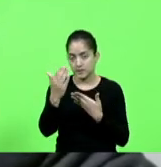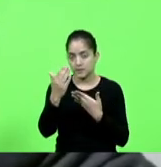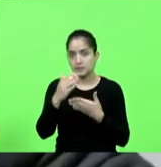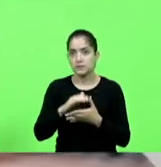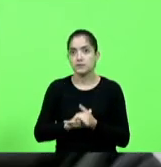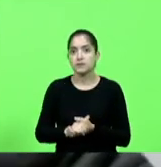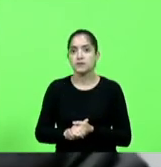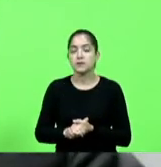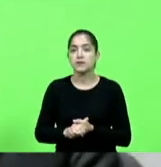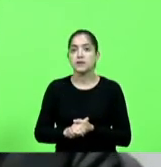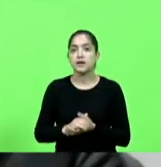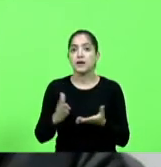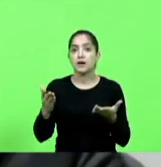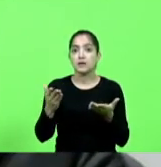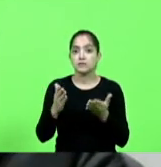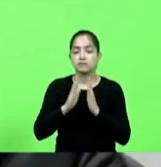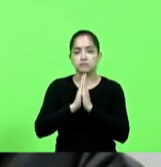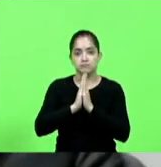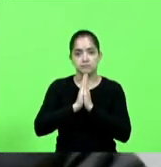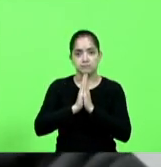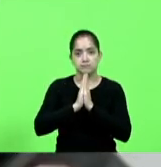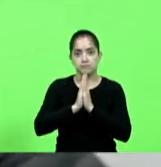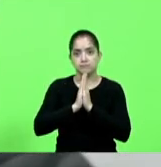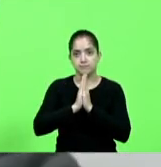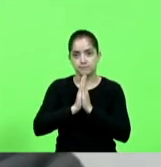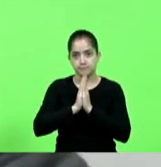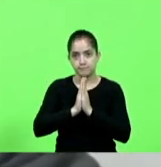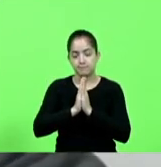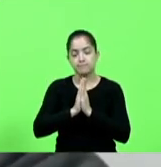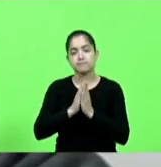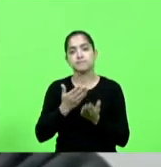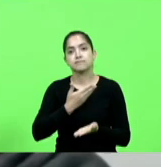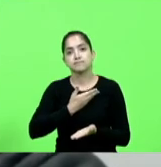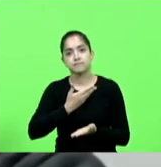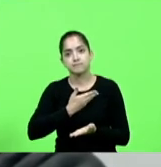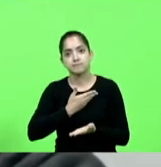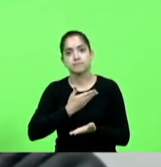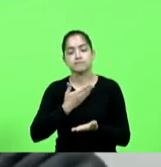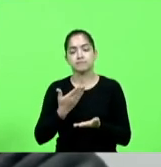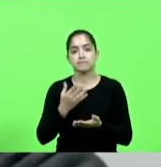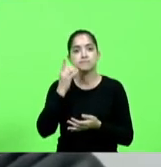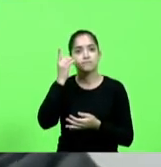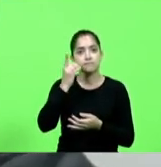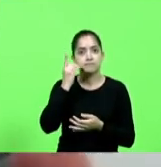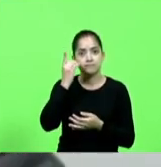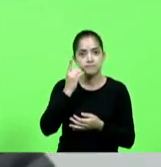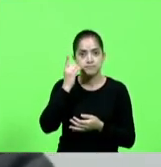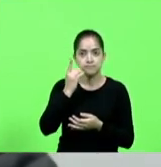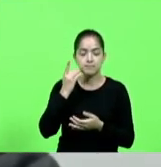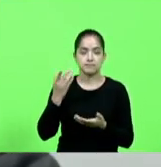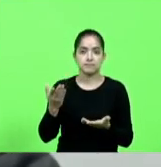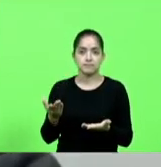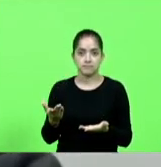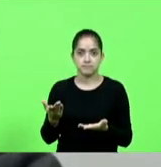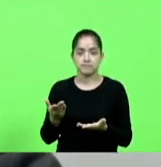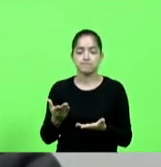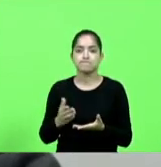eu faço aqui o apelo aos meus colegas parlamentares para que possamos